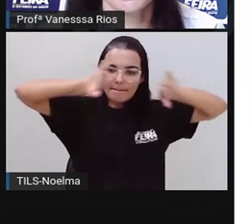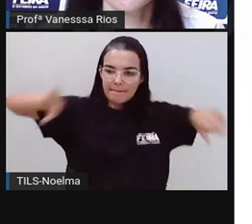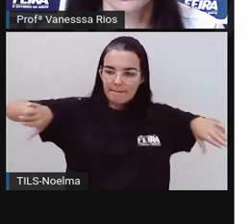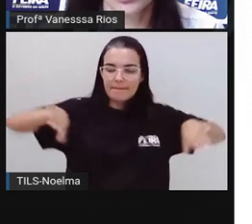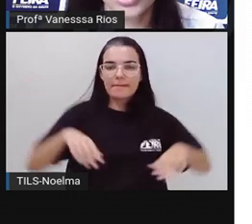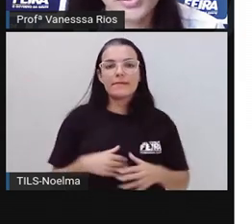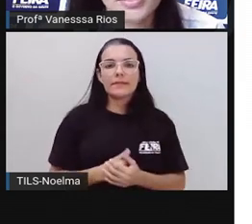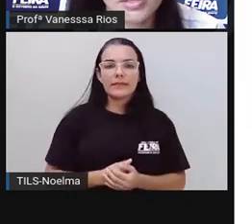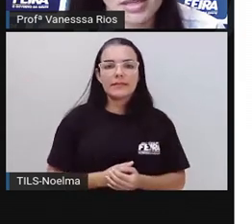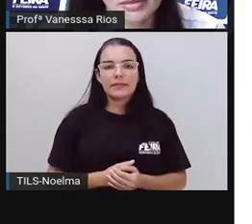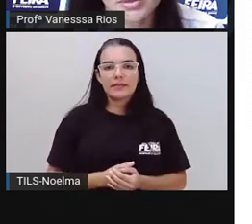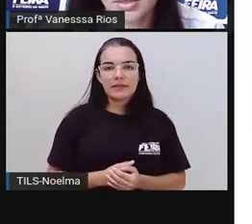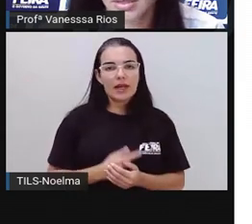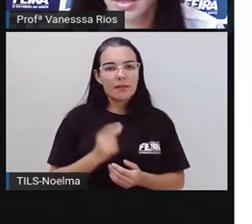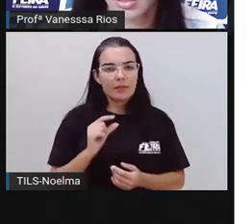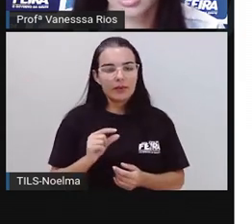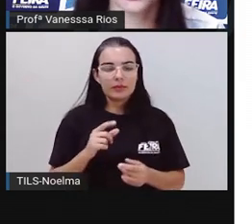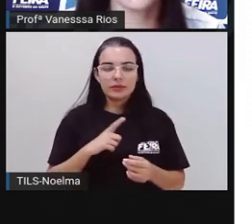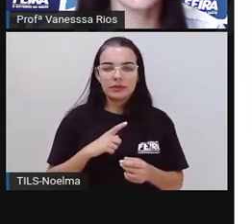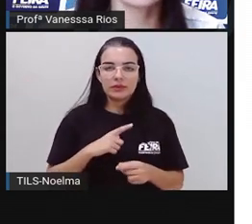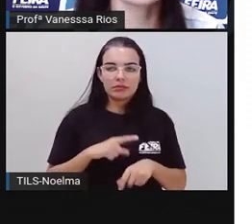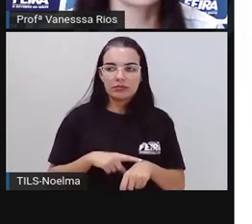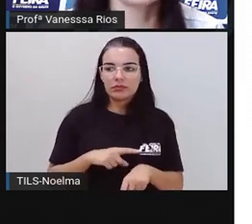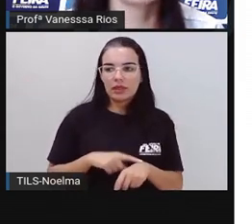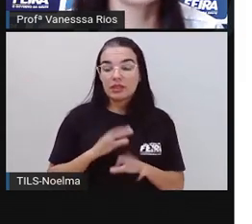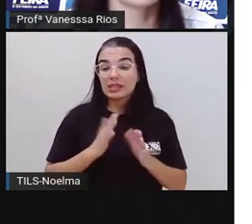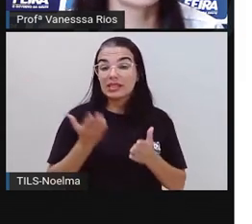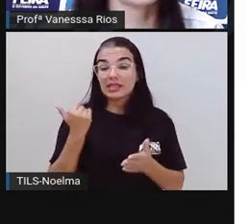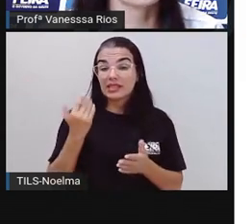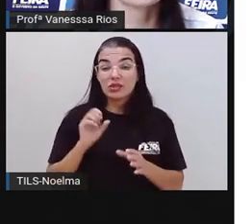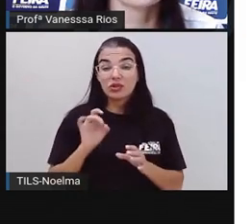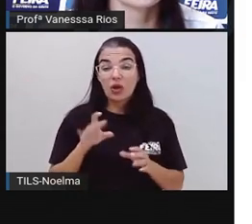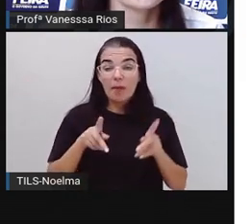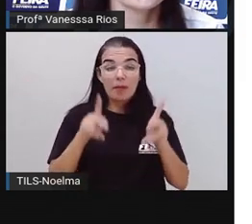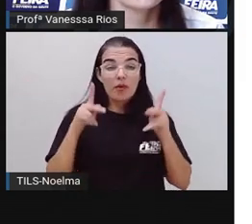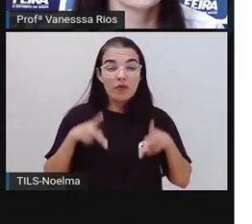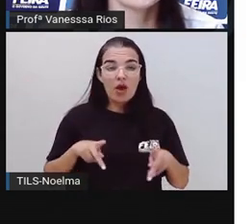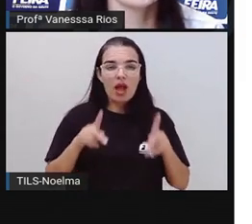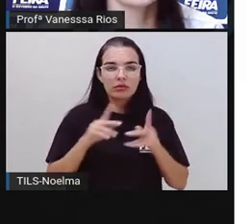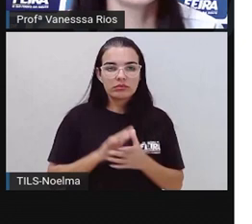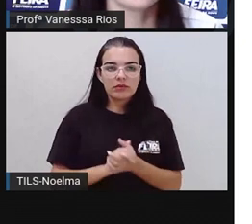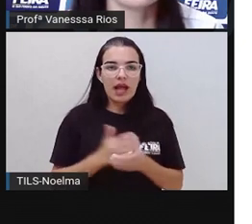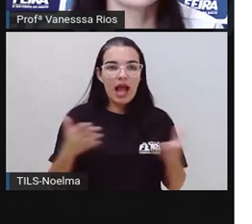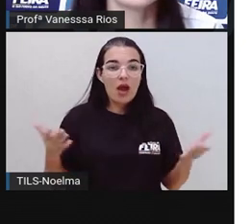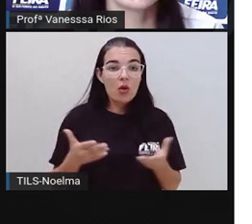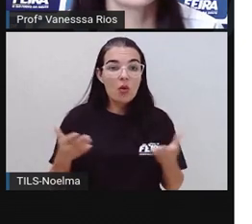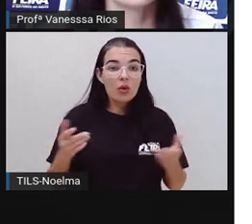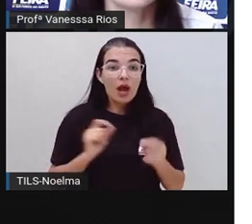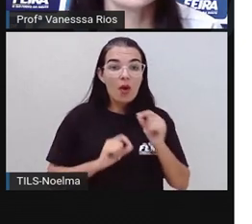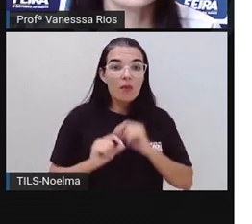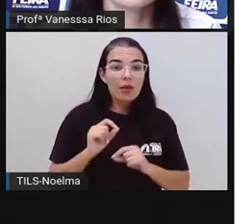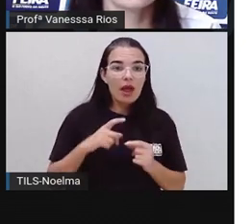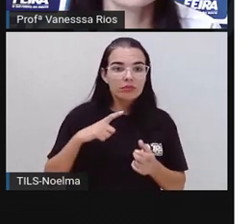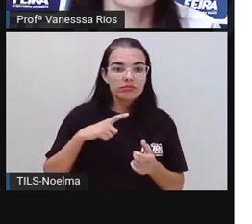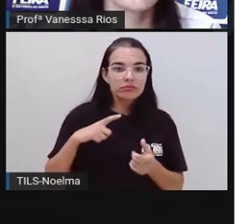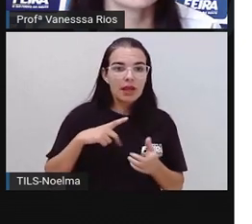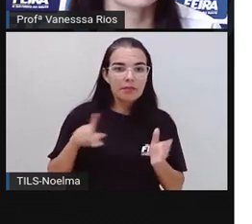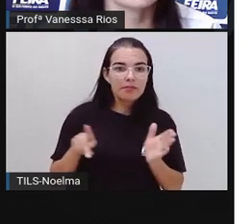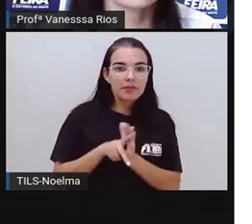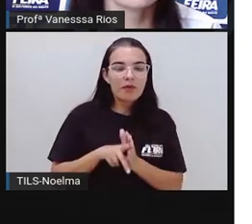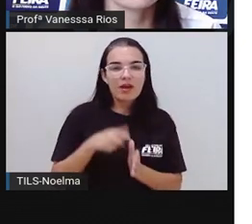não faz muitos anos. Antes era só um povoado. O distrito abriga 15